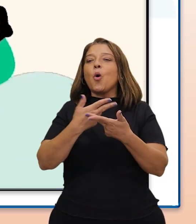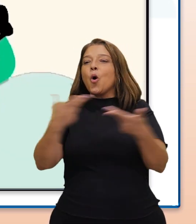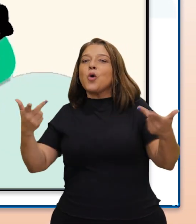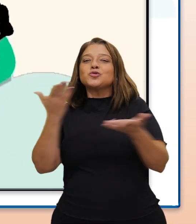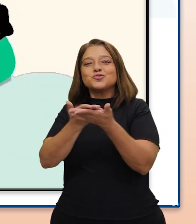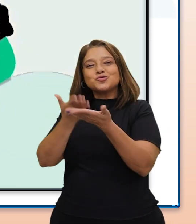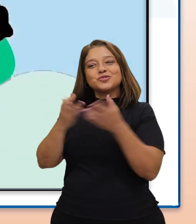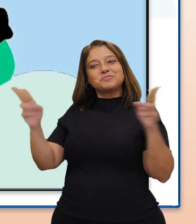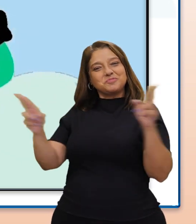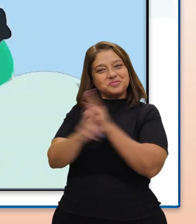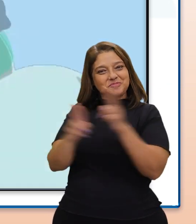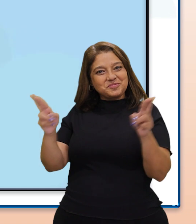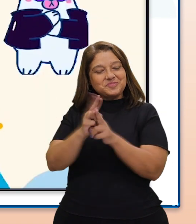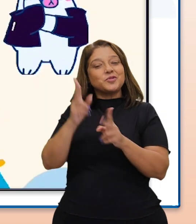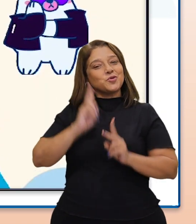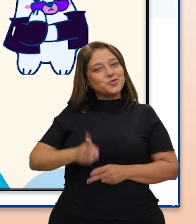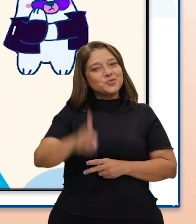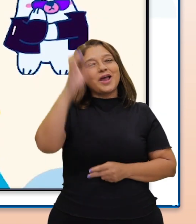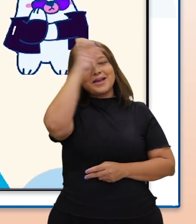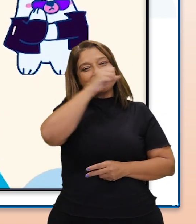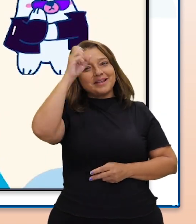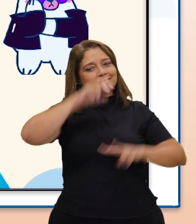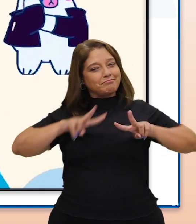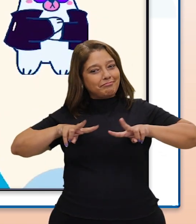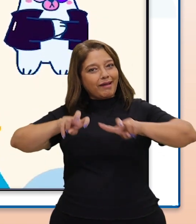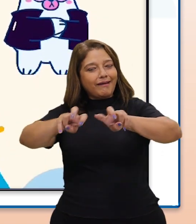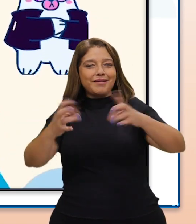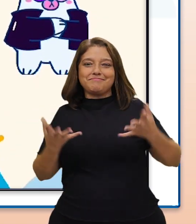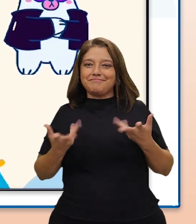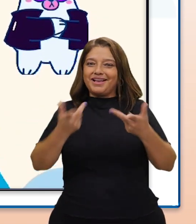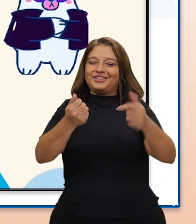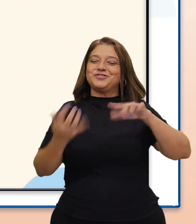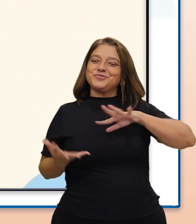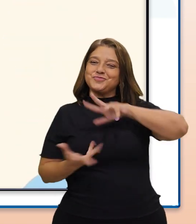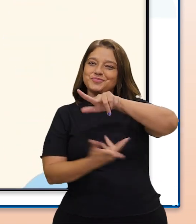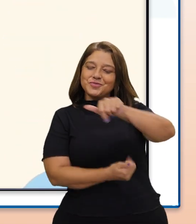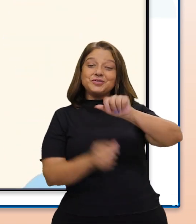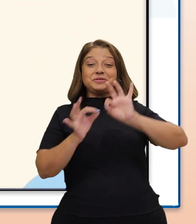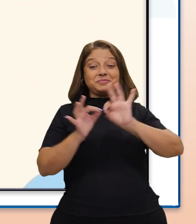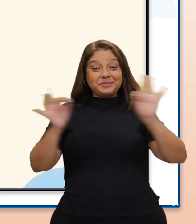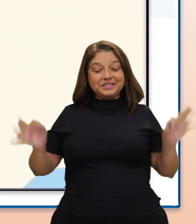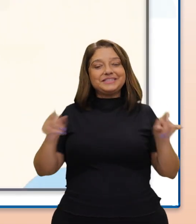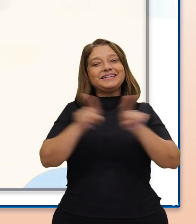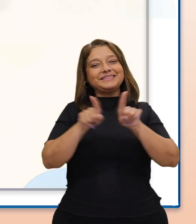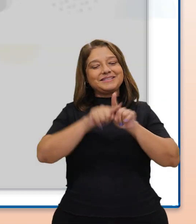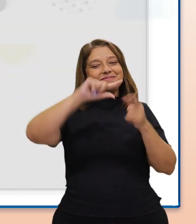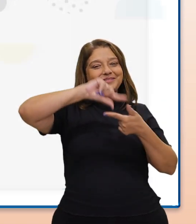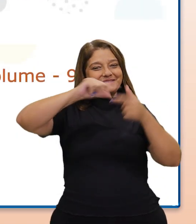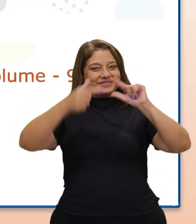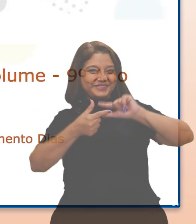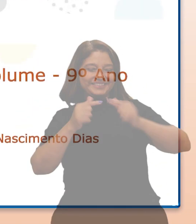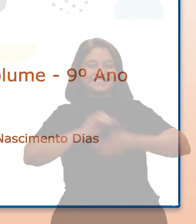relacionados. Continue aprendendo e explorando esse fascinante mundo das medidas e da geometria.